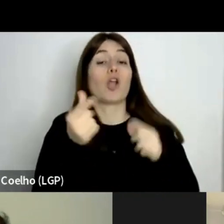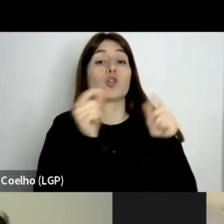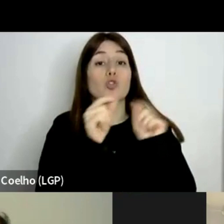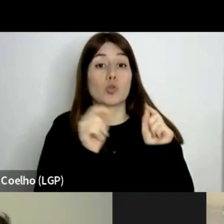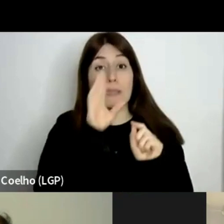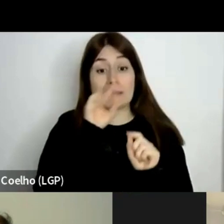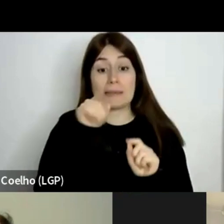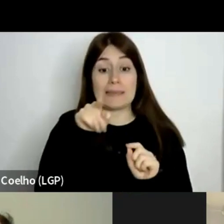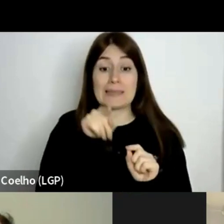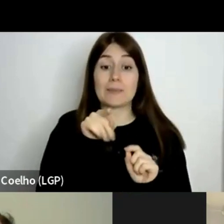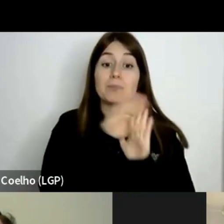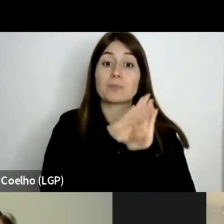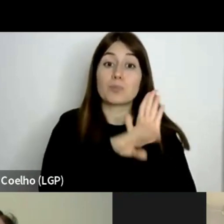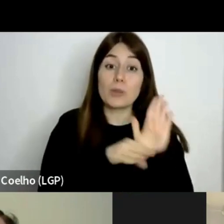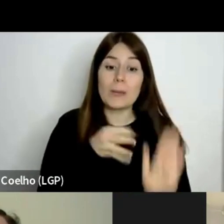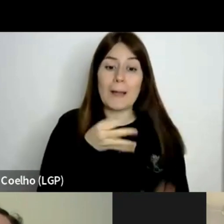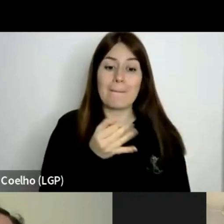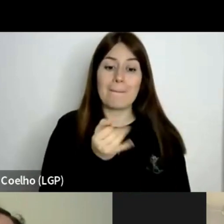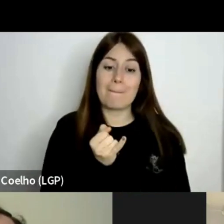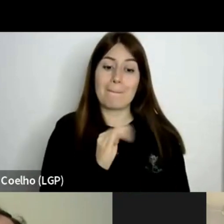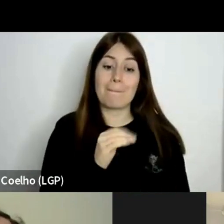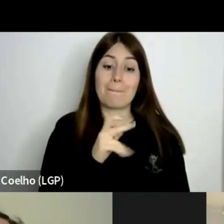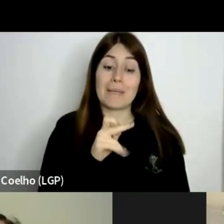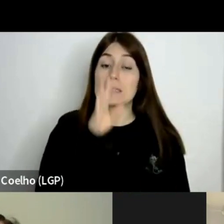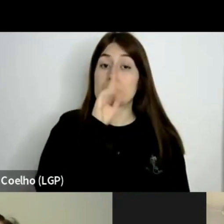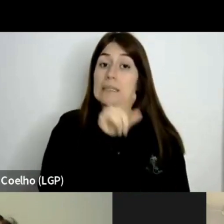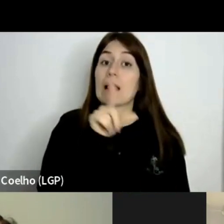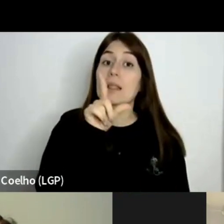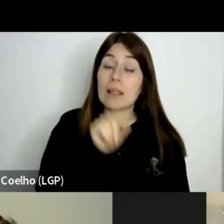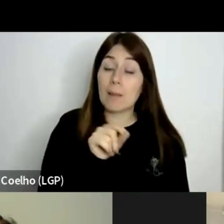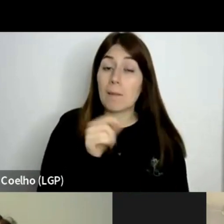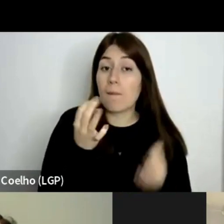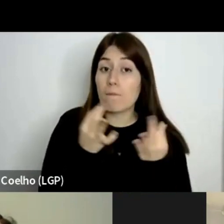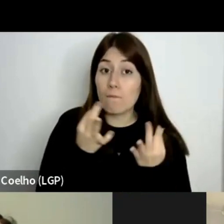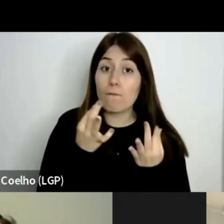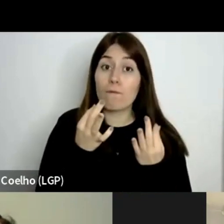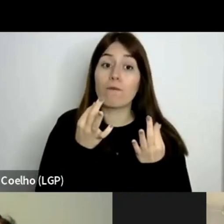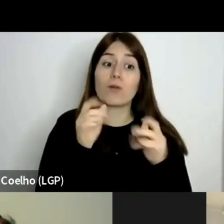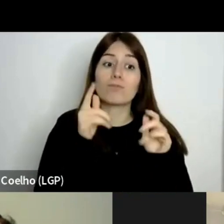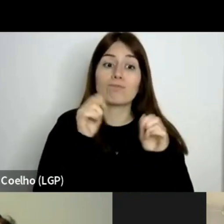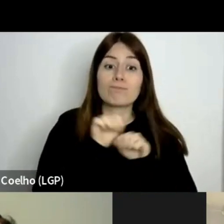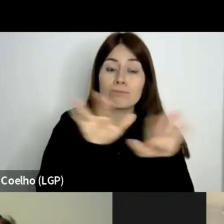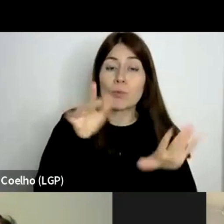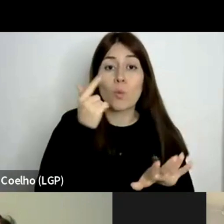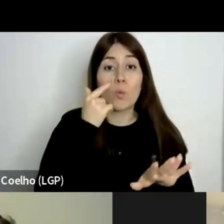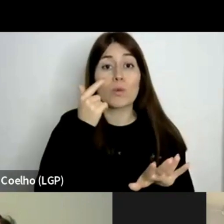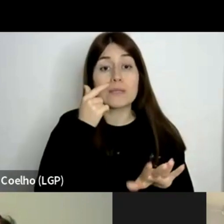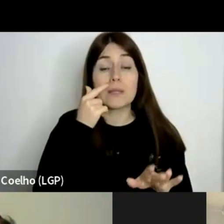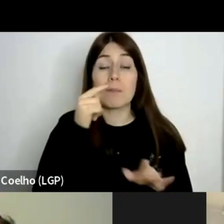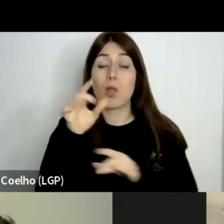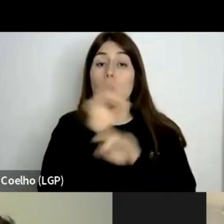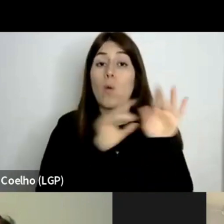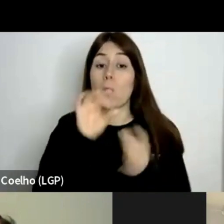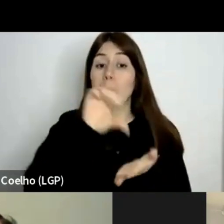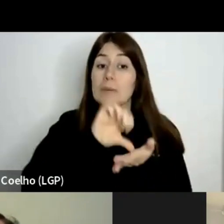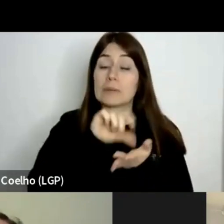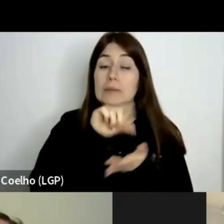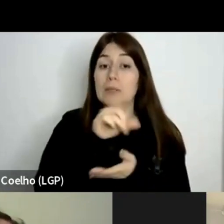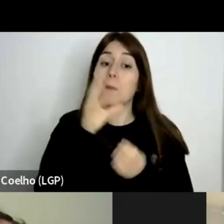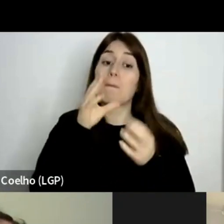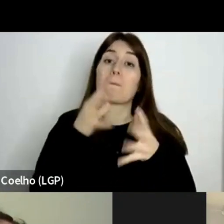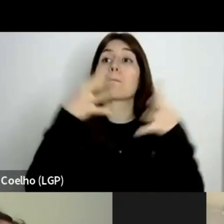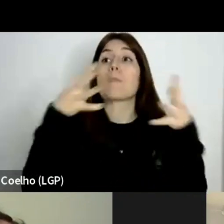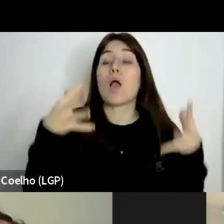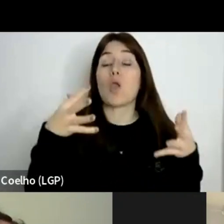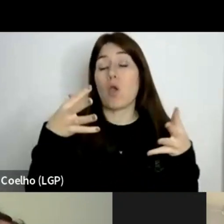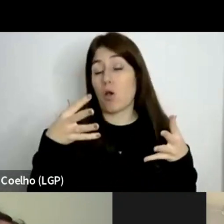também é um veículo de um conhecimento eurocêntrico mais amplo que vá para além daquilo